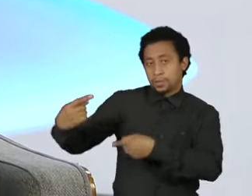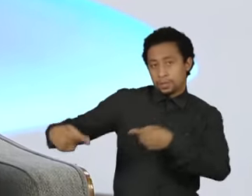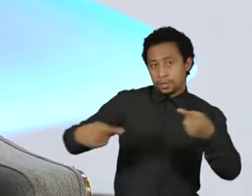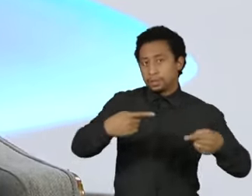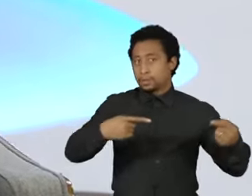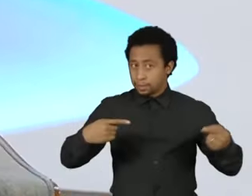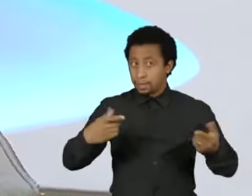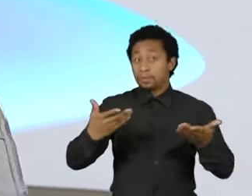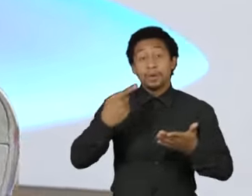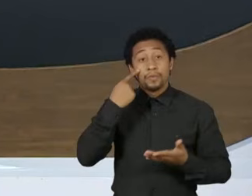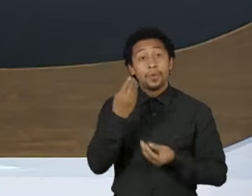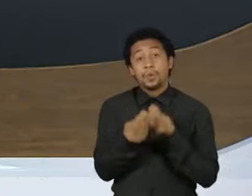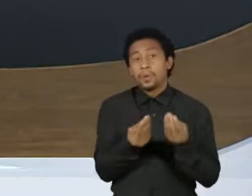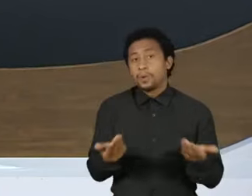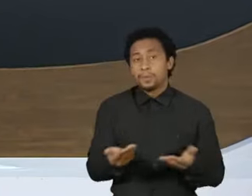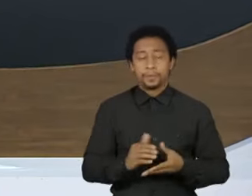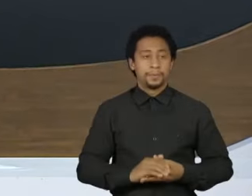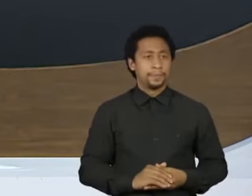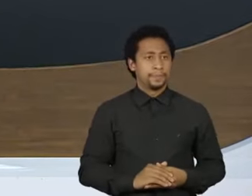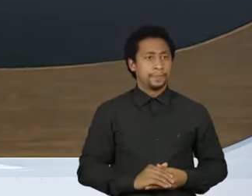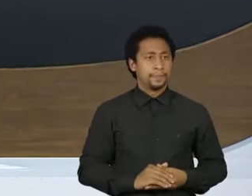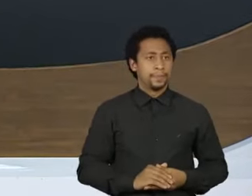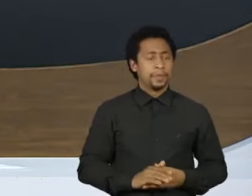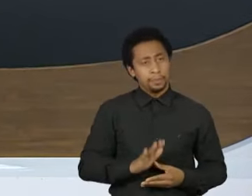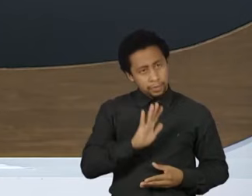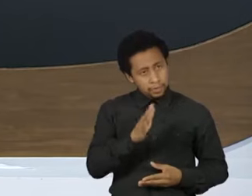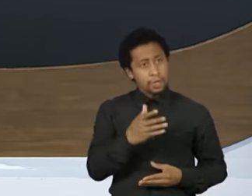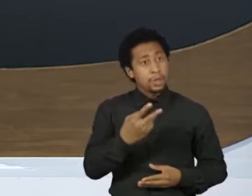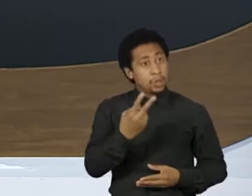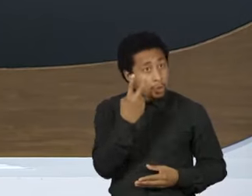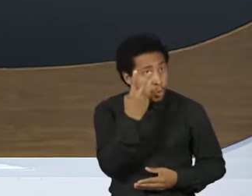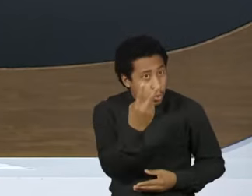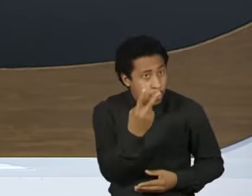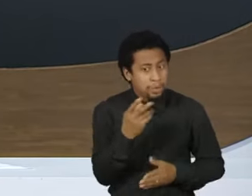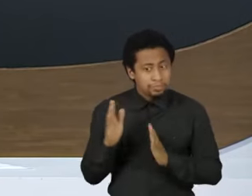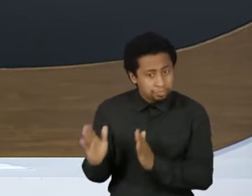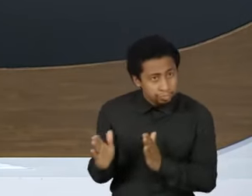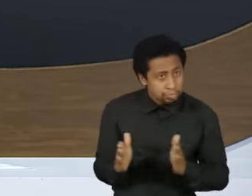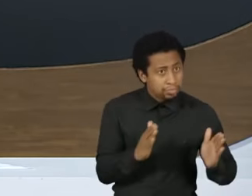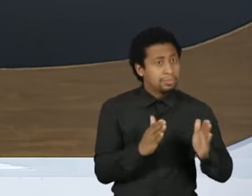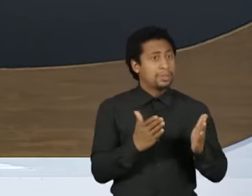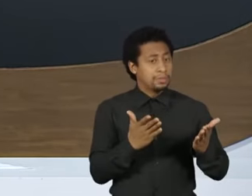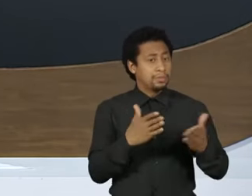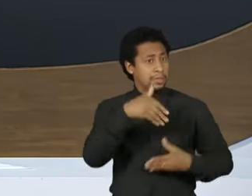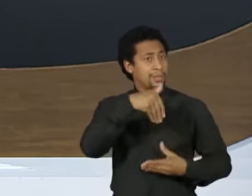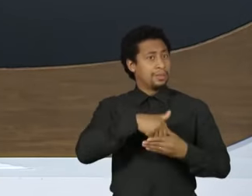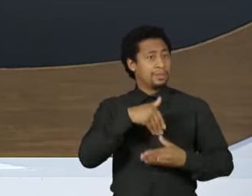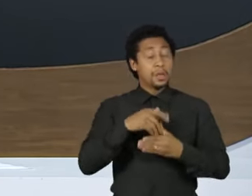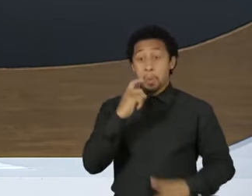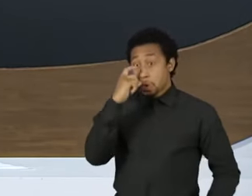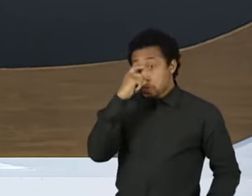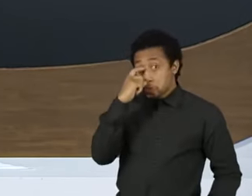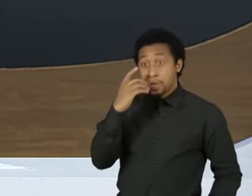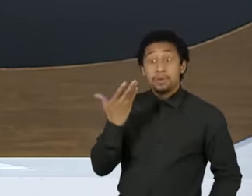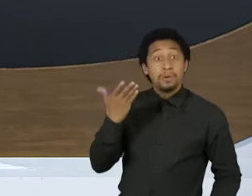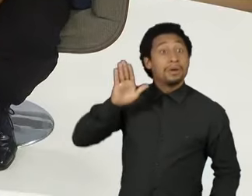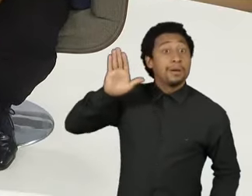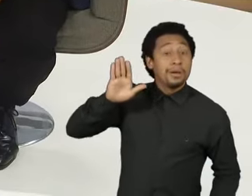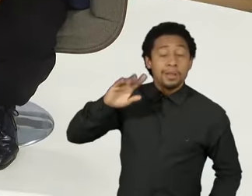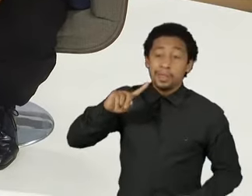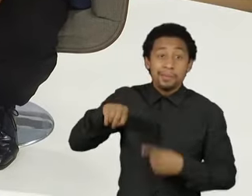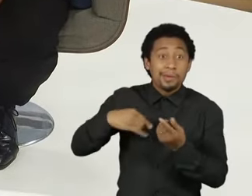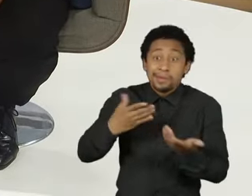municipais e nacionais. Mas já houve dois processos eleitorais em que essa cogitação do Luciano Huck surgiu e ela não se